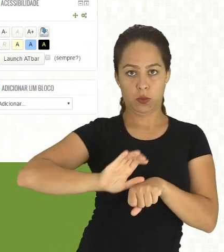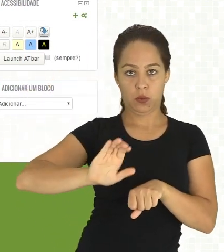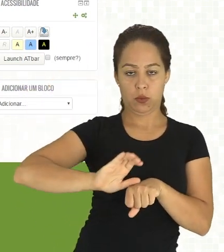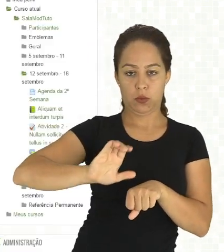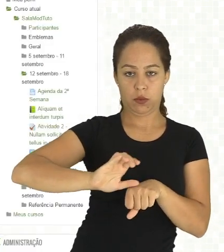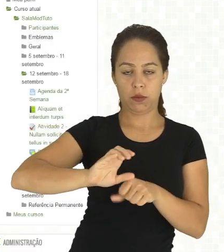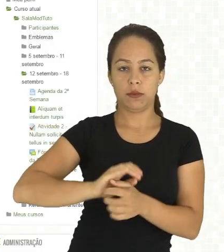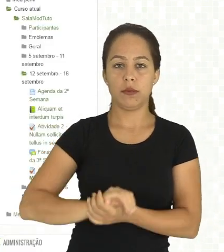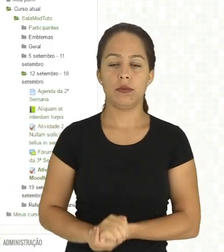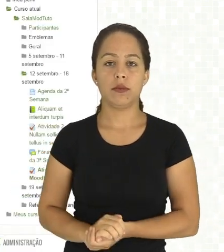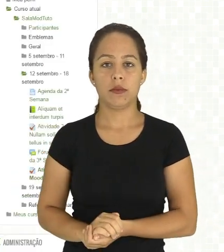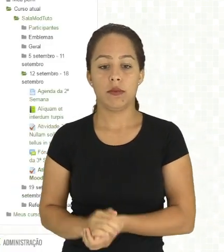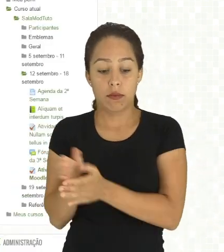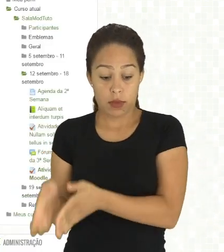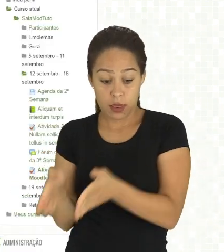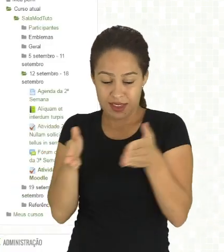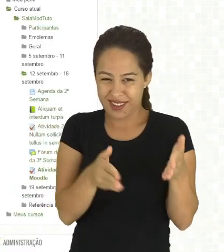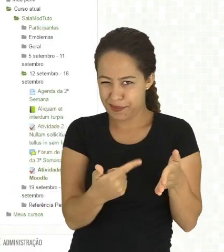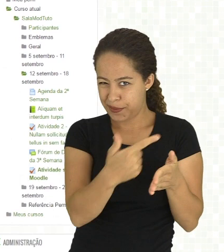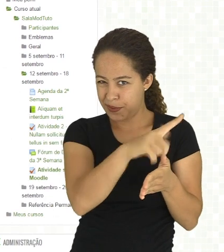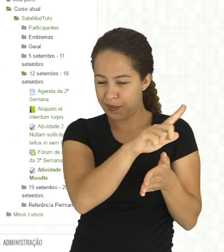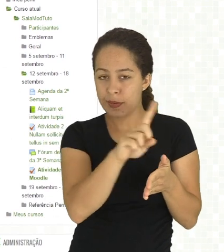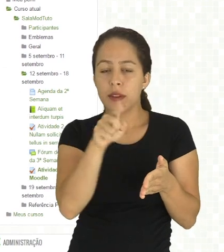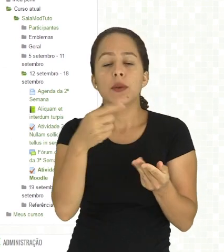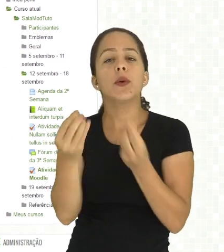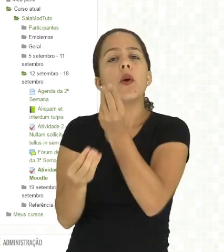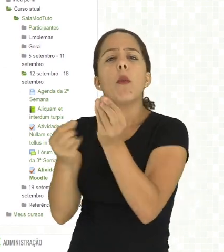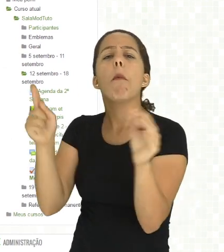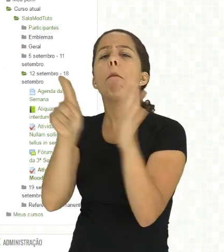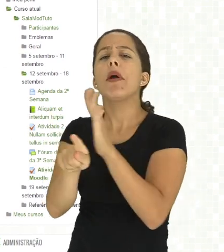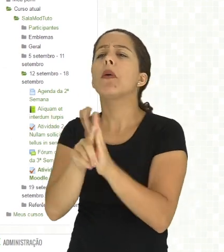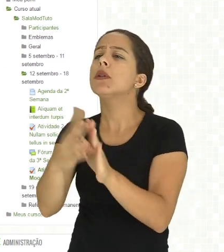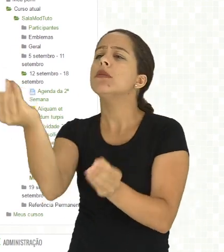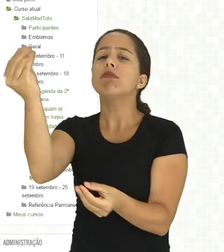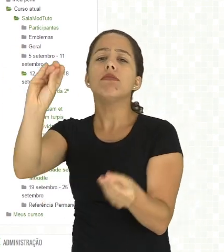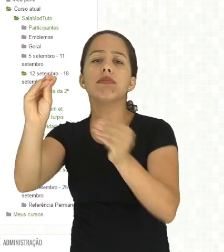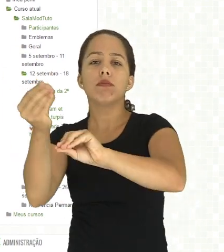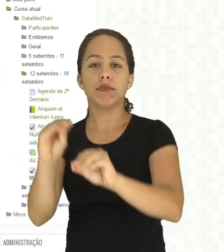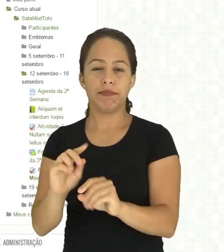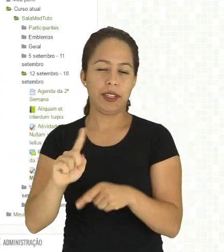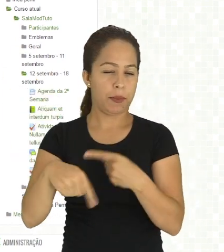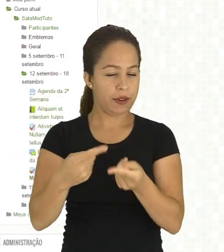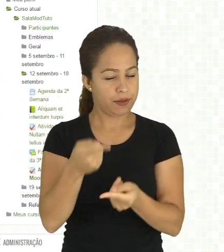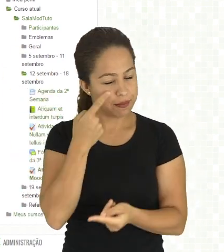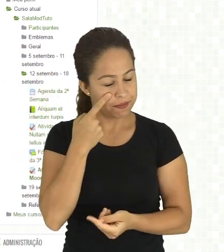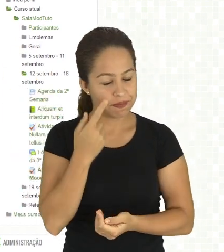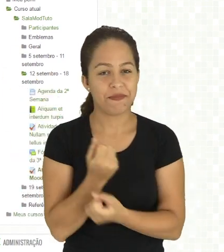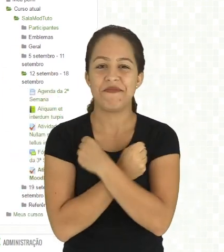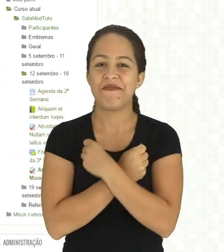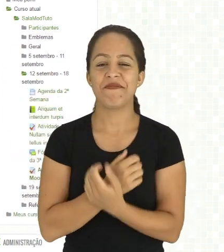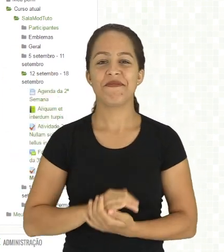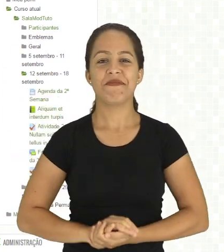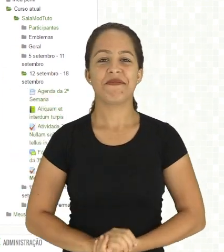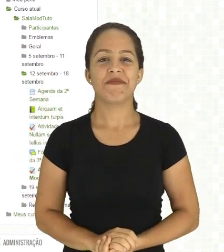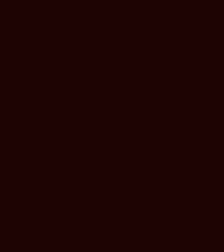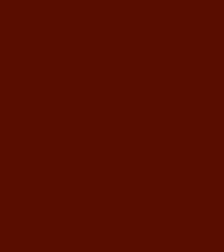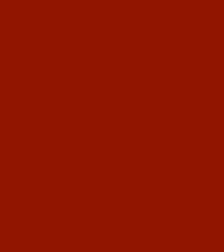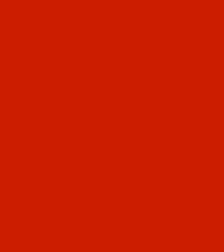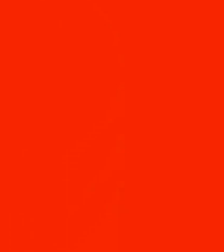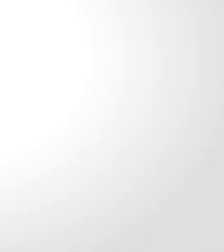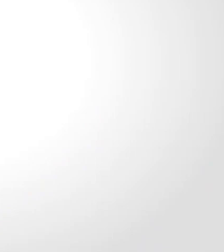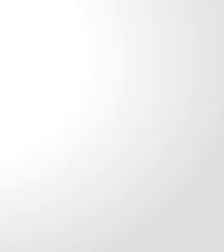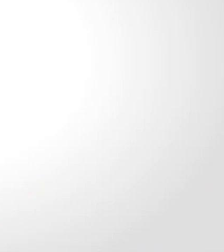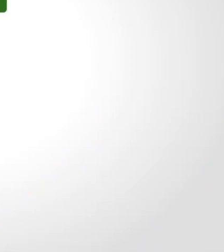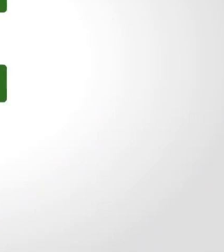A próxima etapa vai ser inserir as perguntas dentro deste questionário. Um abraço!